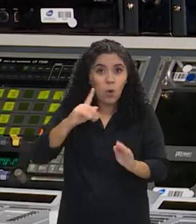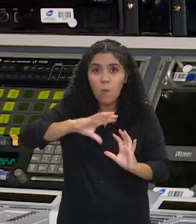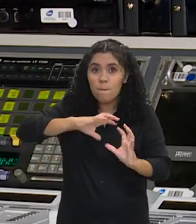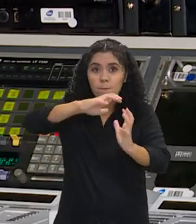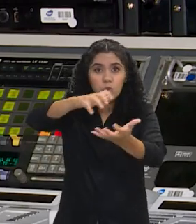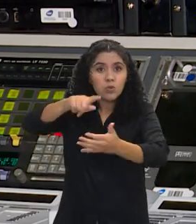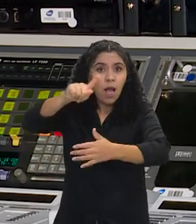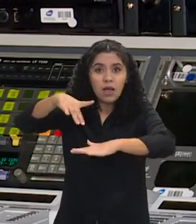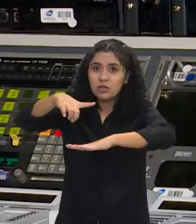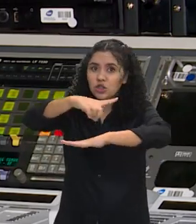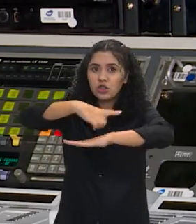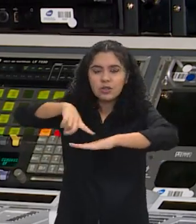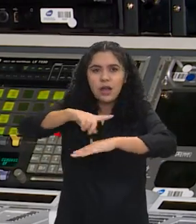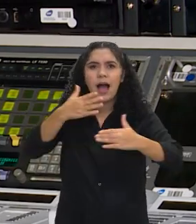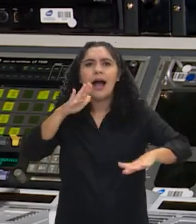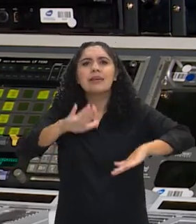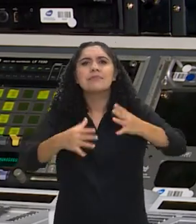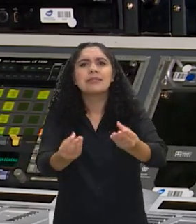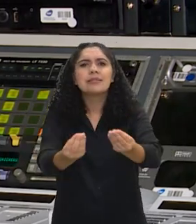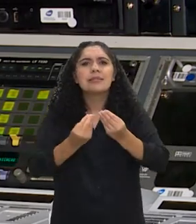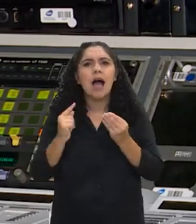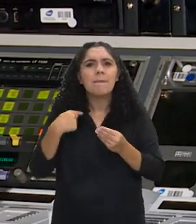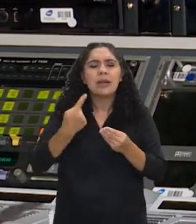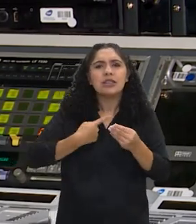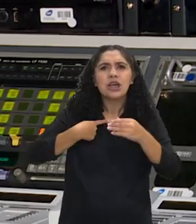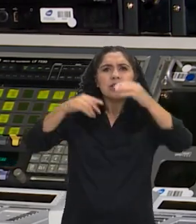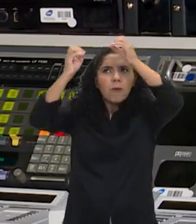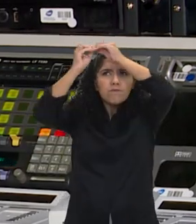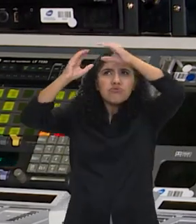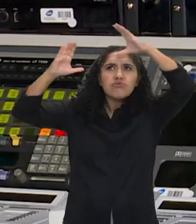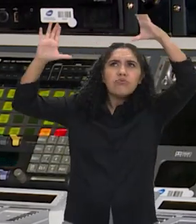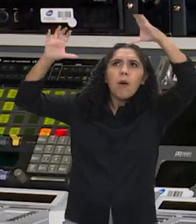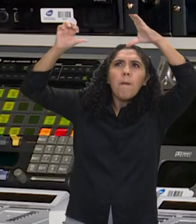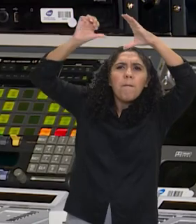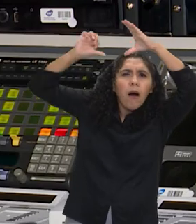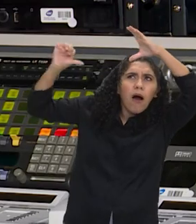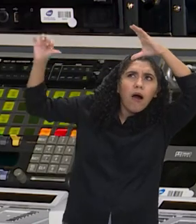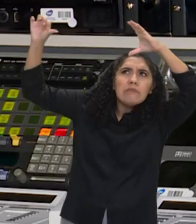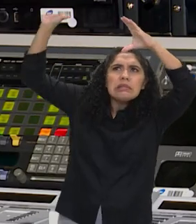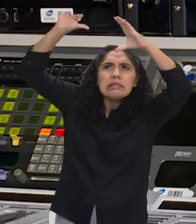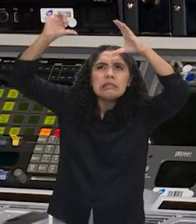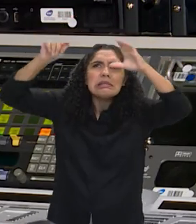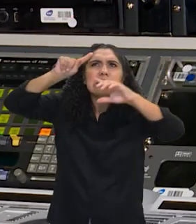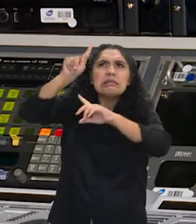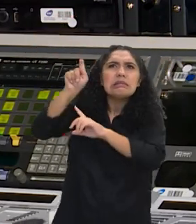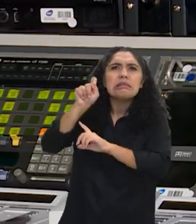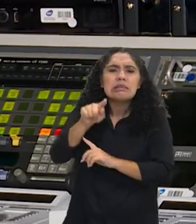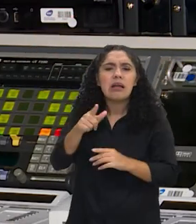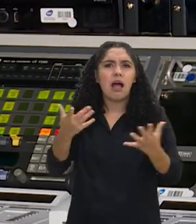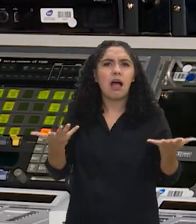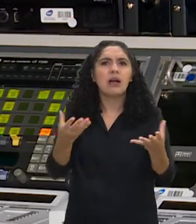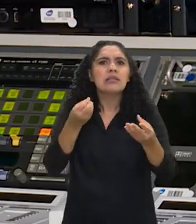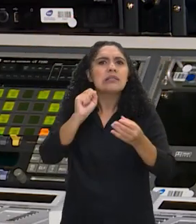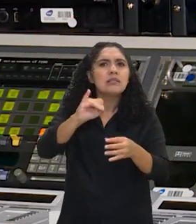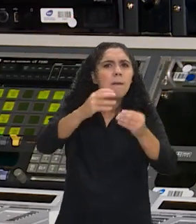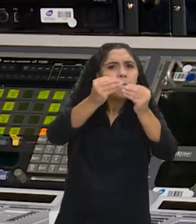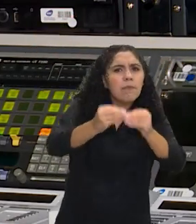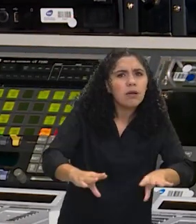digital, muitas vezes, tanto essa dúvida de como é que isso afeta a vida profissional da criança no futuro,